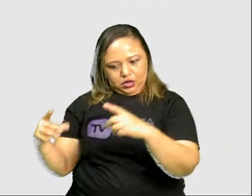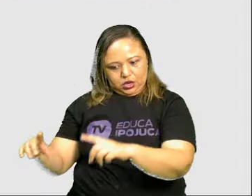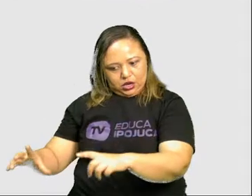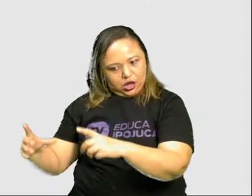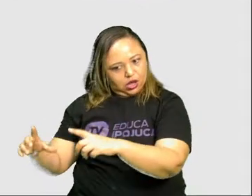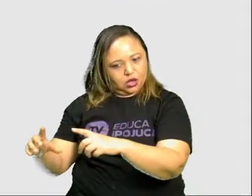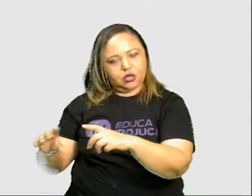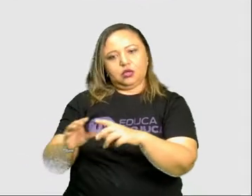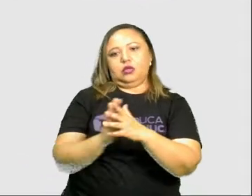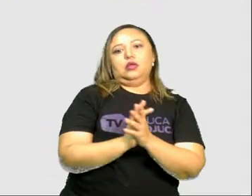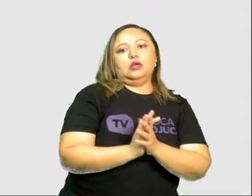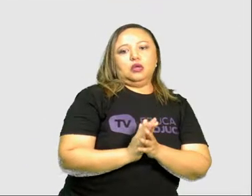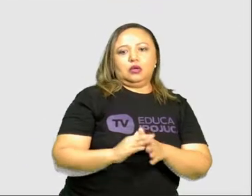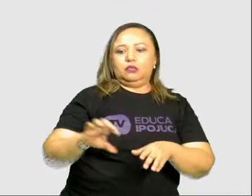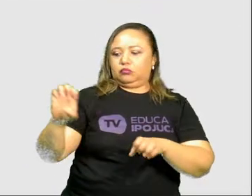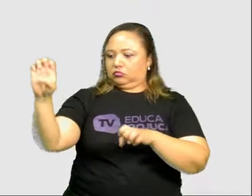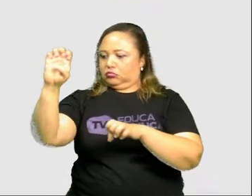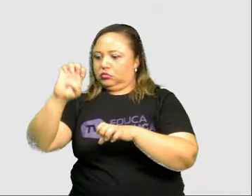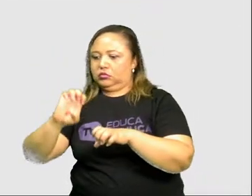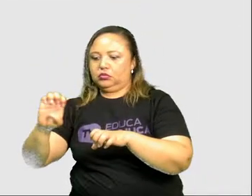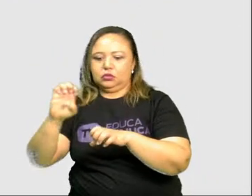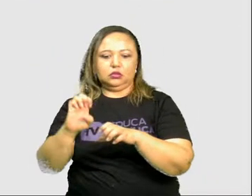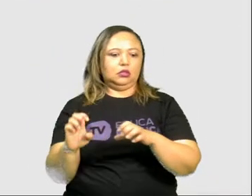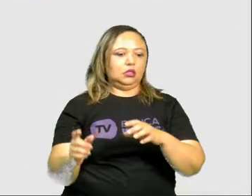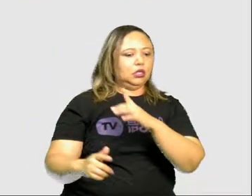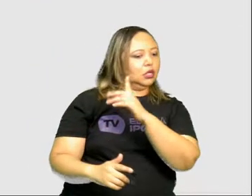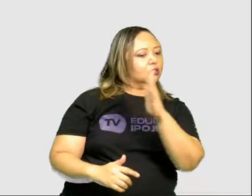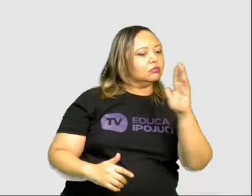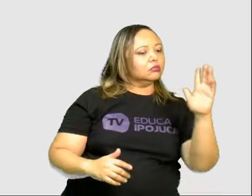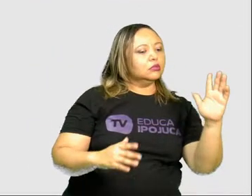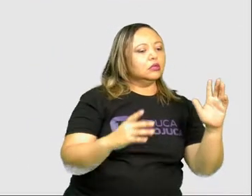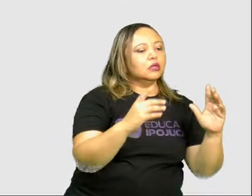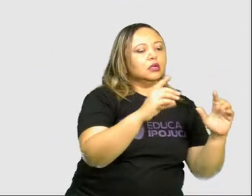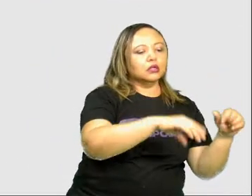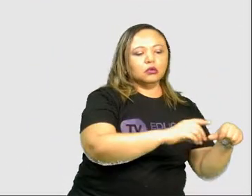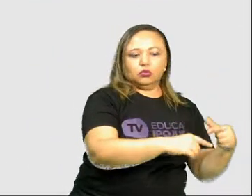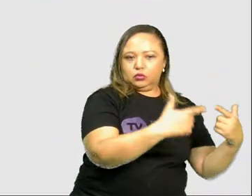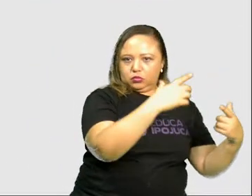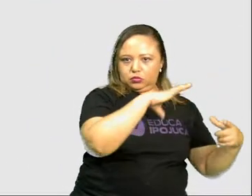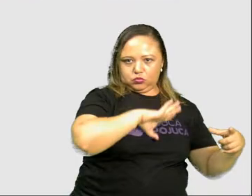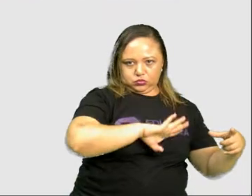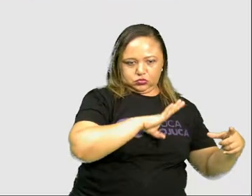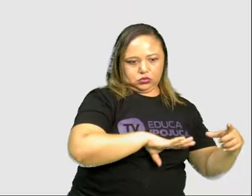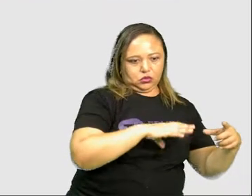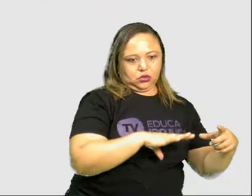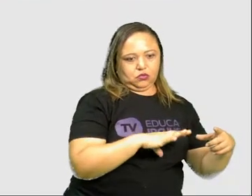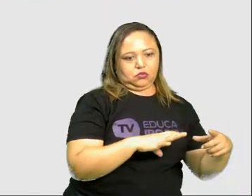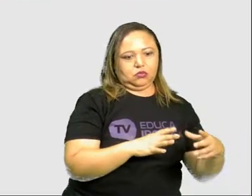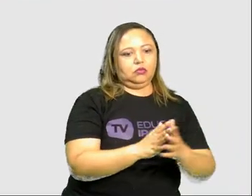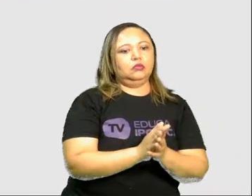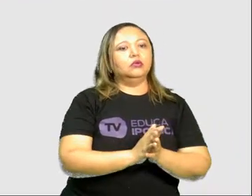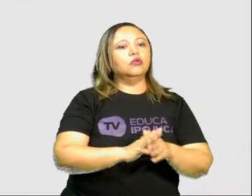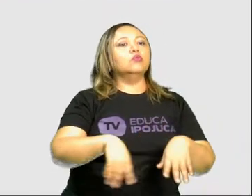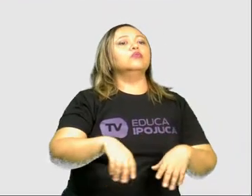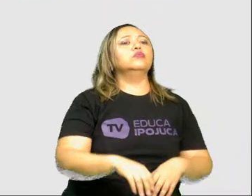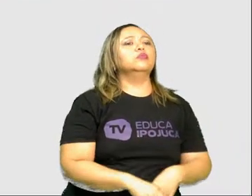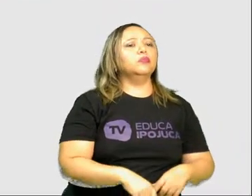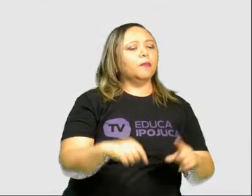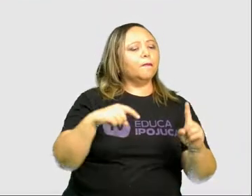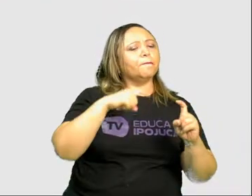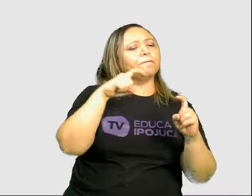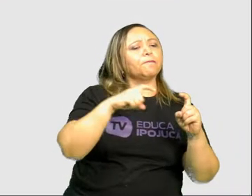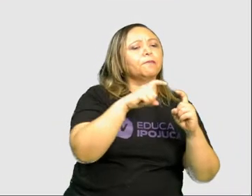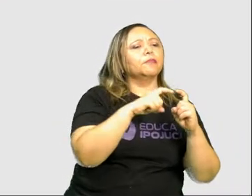ficaria com a Espanha e a parte leste com Portugal. O objetivo disso era